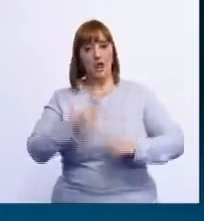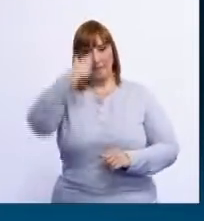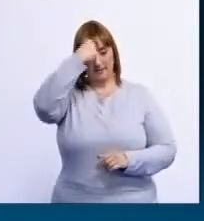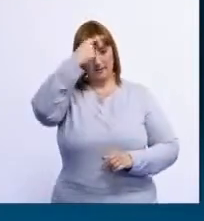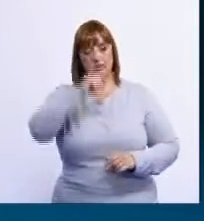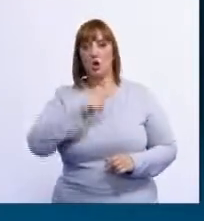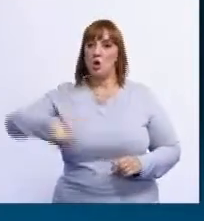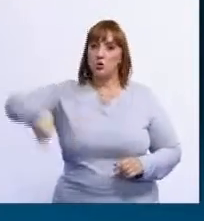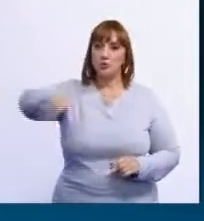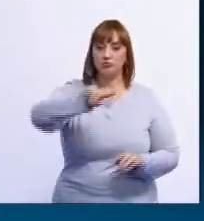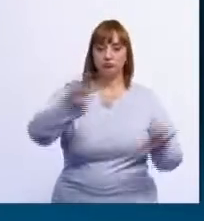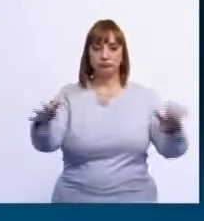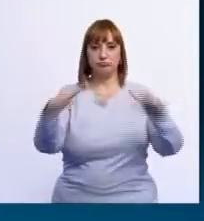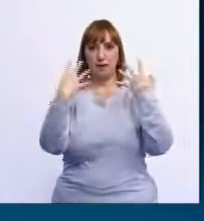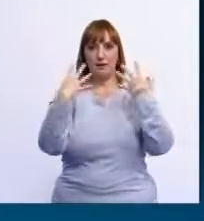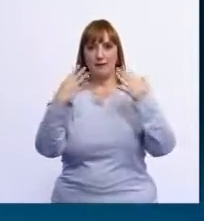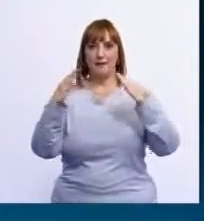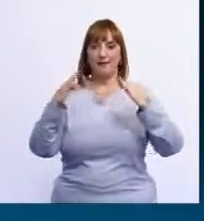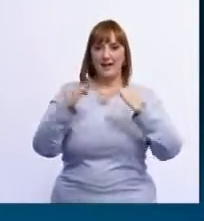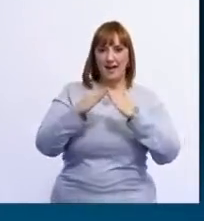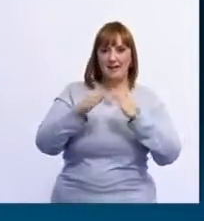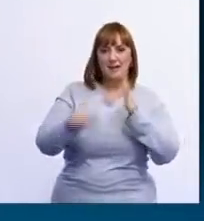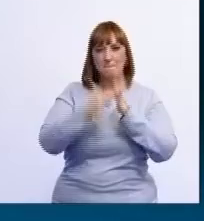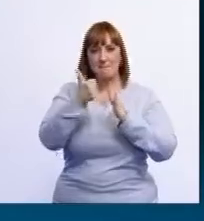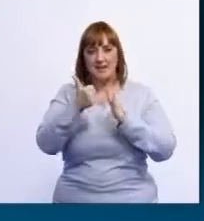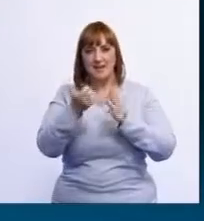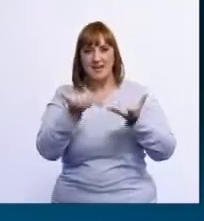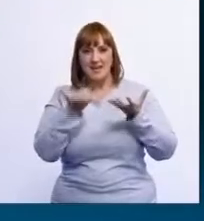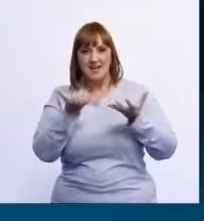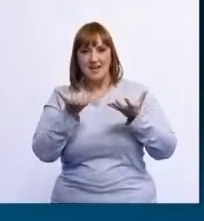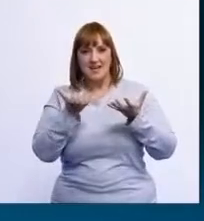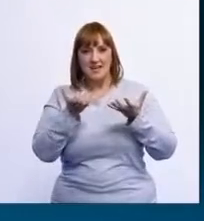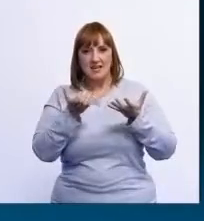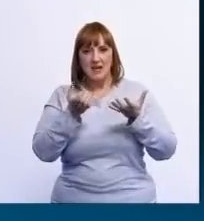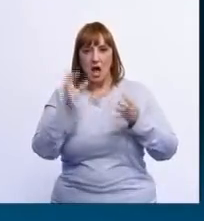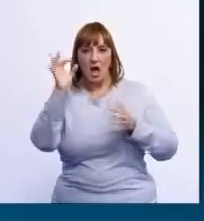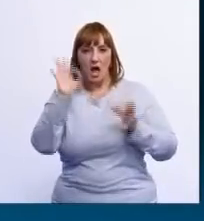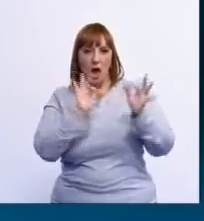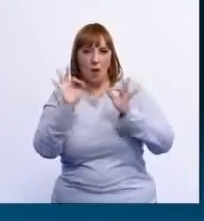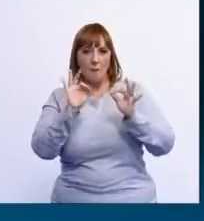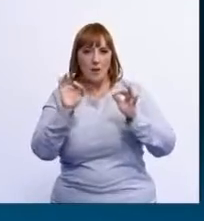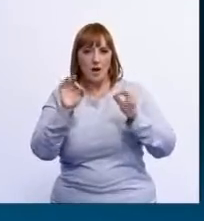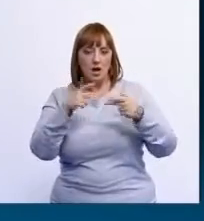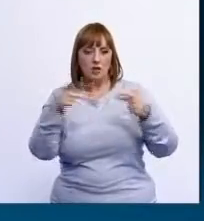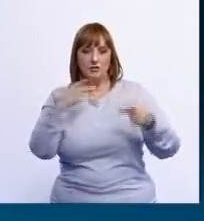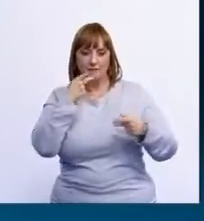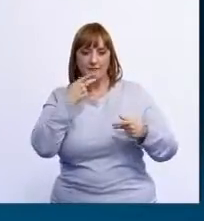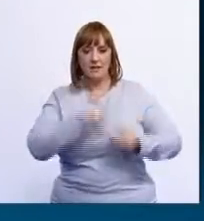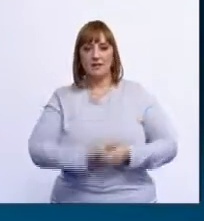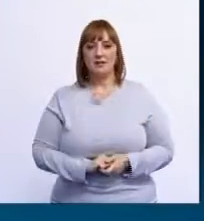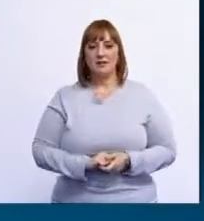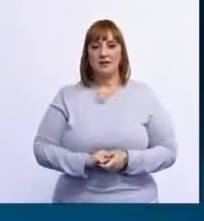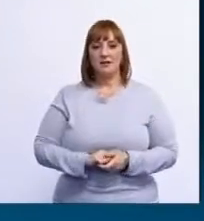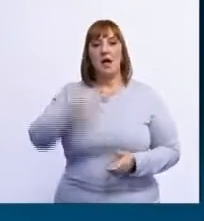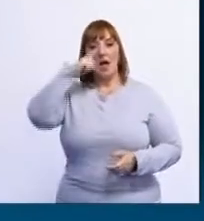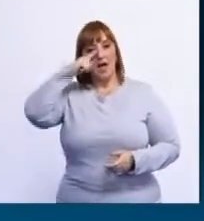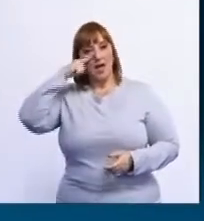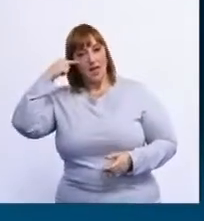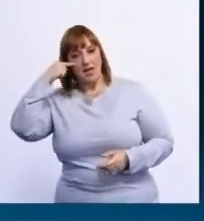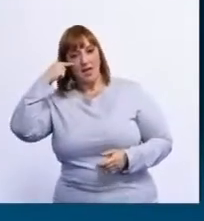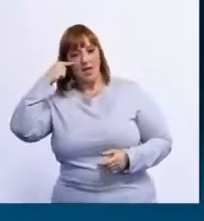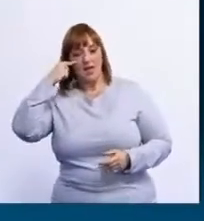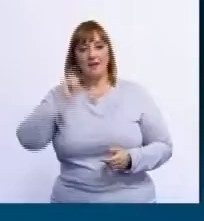e a todos que estão nos assistindo em casa, primeiro eu só queria fazer uma correção aqui. O Henrique Meirelles fez uma